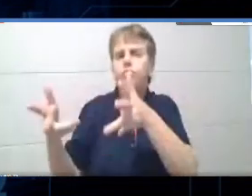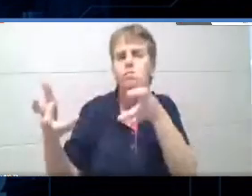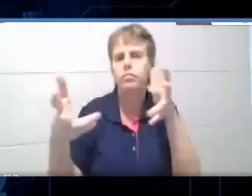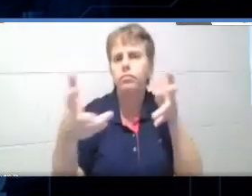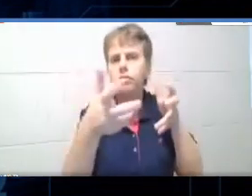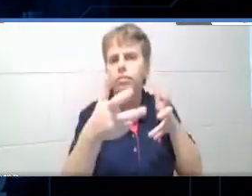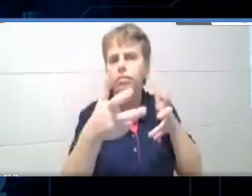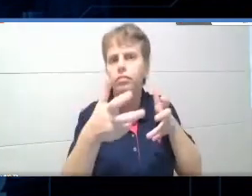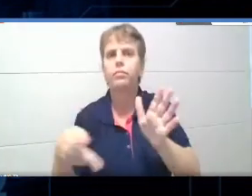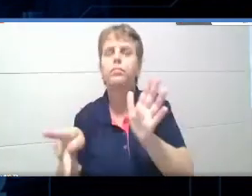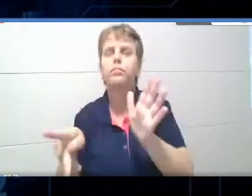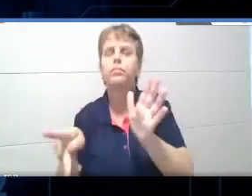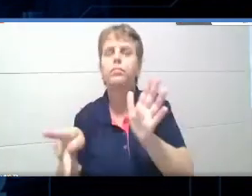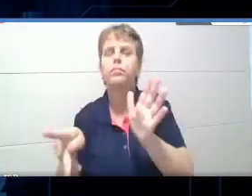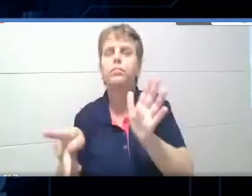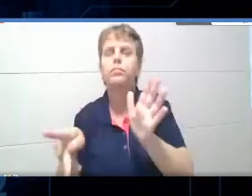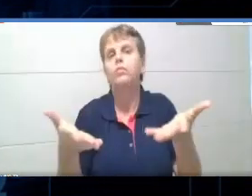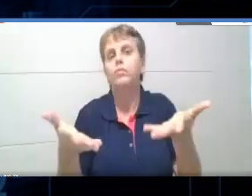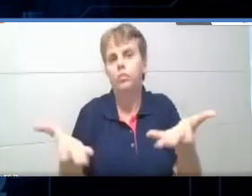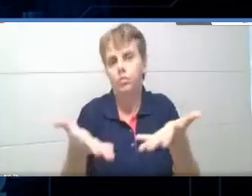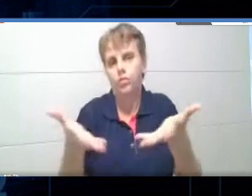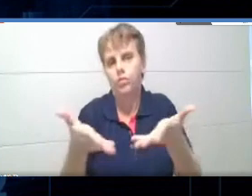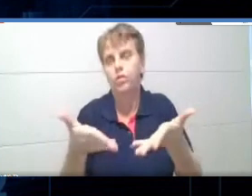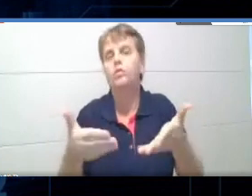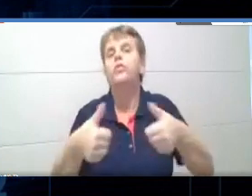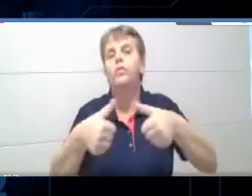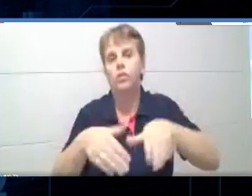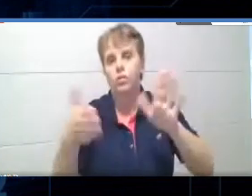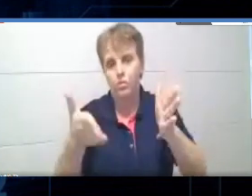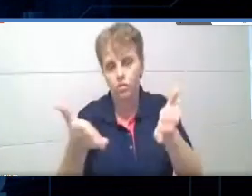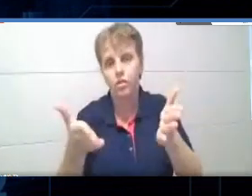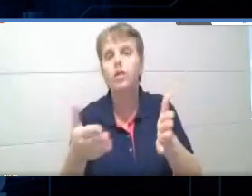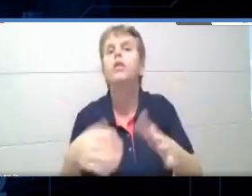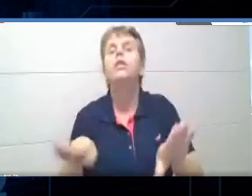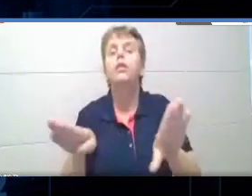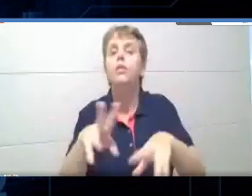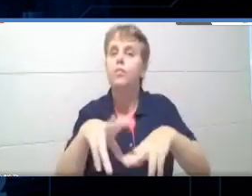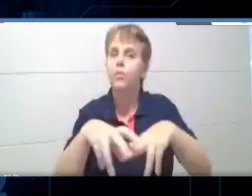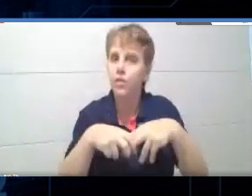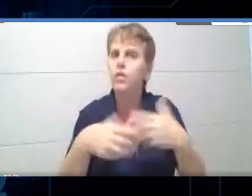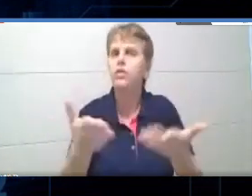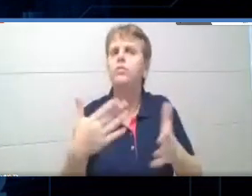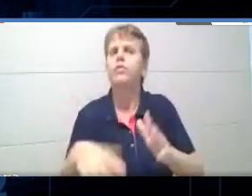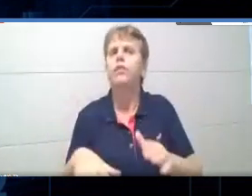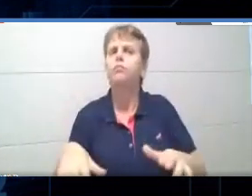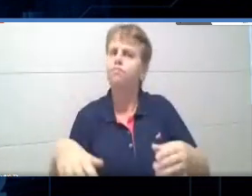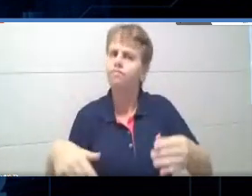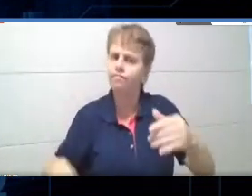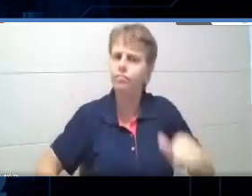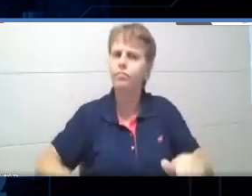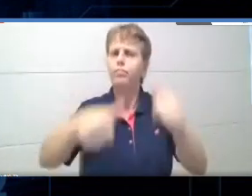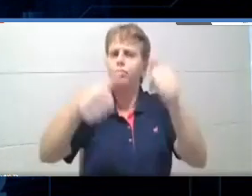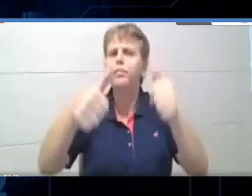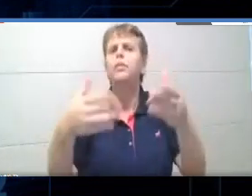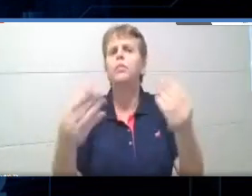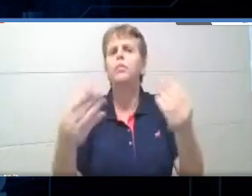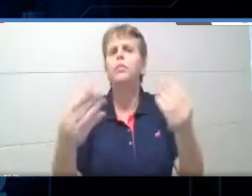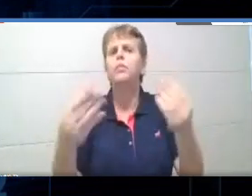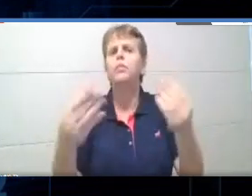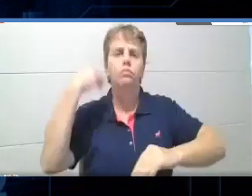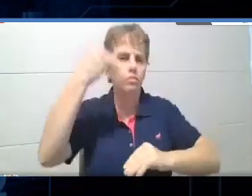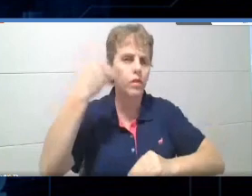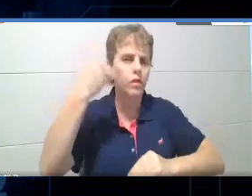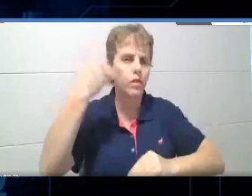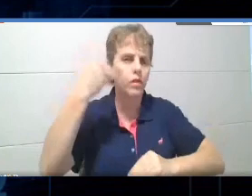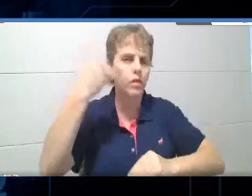atual. E com certeza, né, isso vai estar agregando muito aí na nossa prática pedagógica no dia a dia, após o retorno com